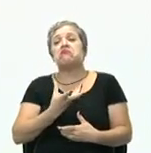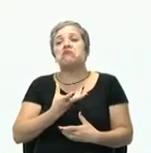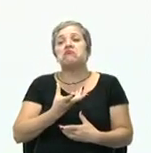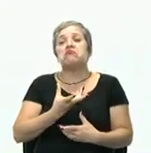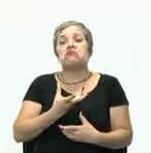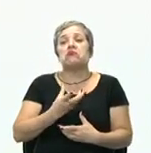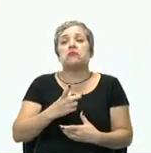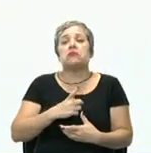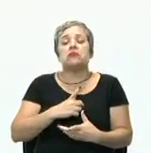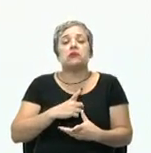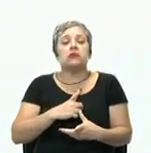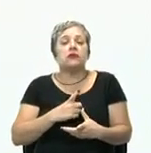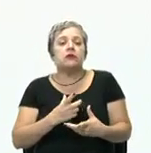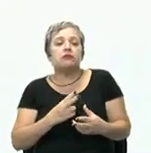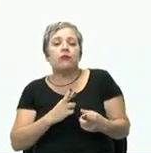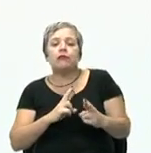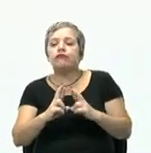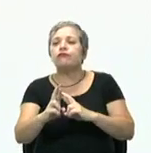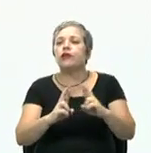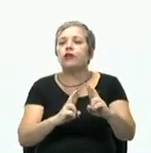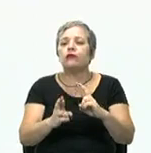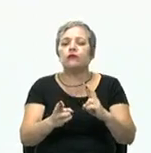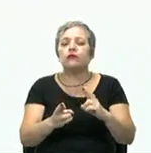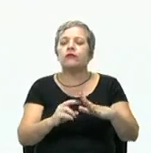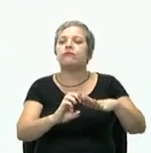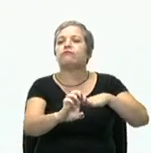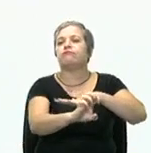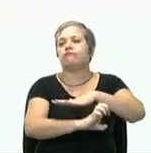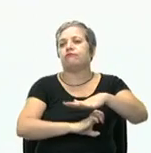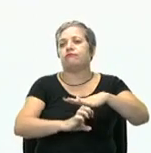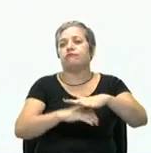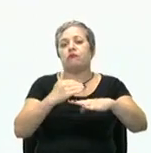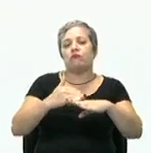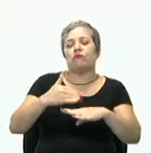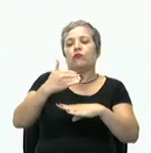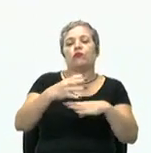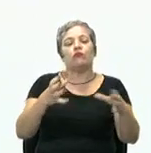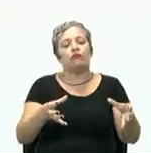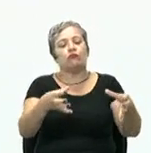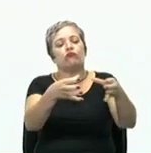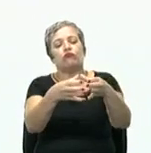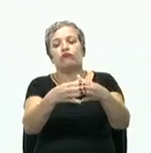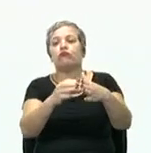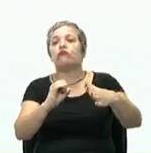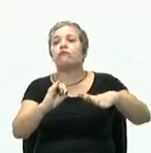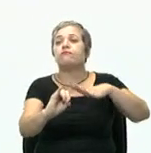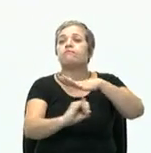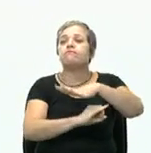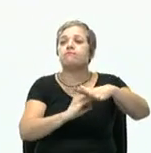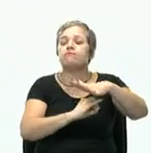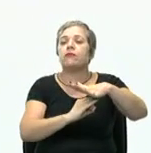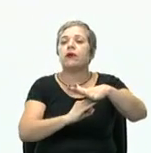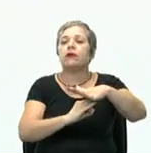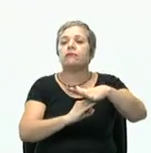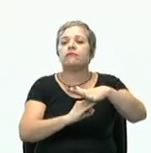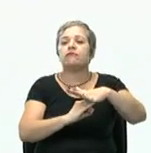bom comportamento, boas relações dentro da empresa. E é a partir desses grupos informais que vai levar ela a querer